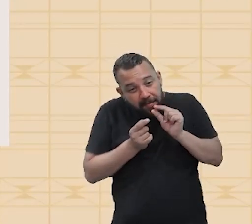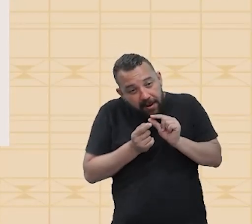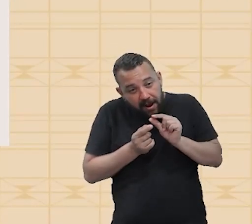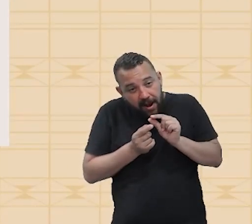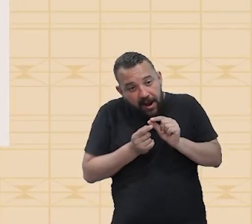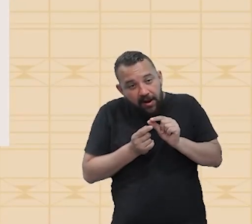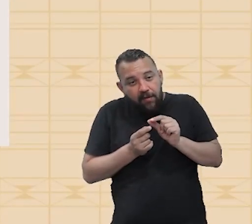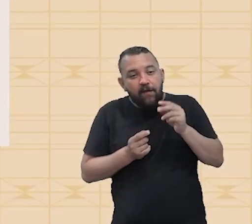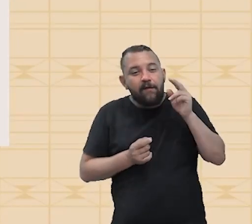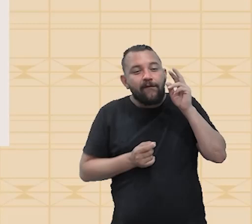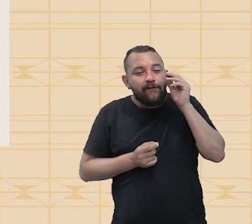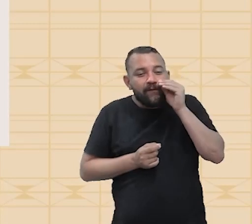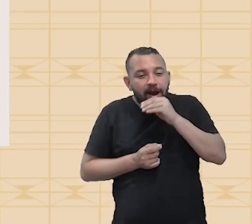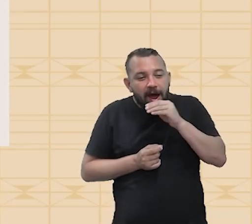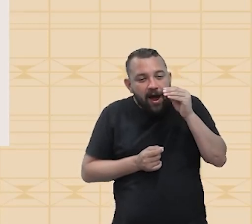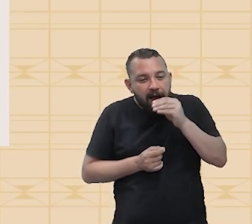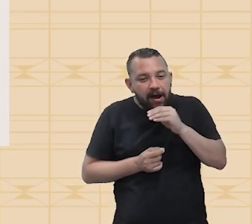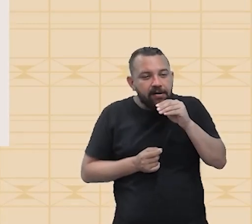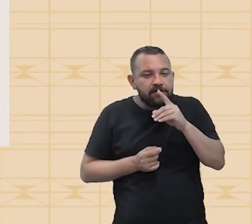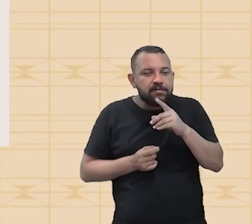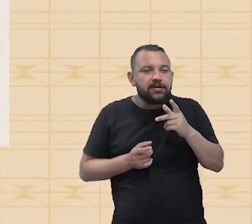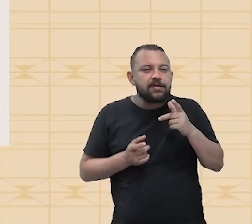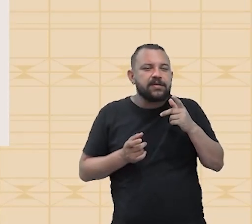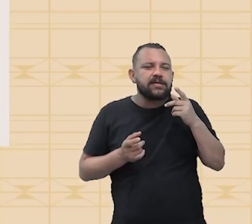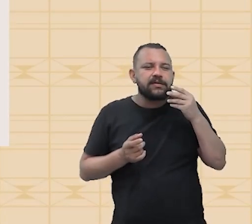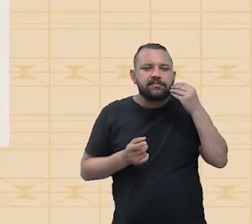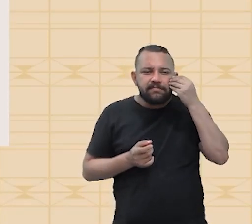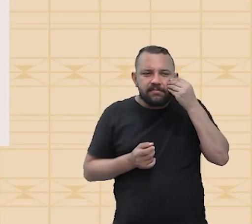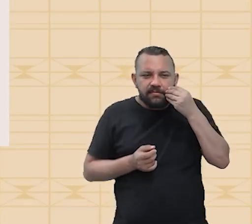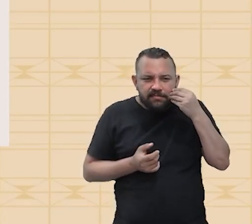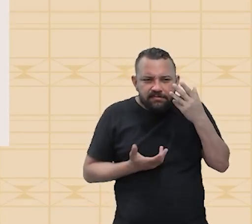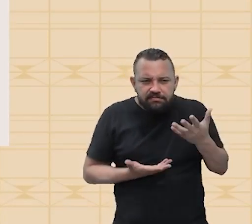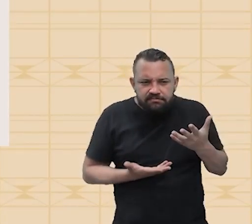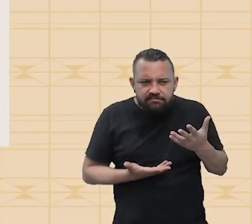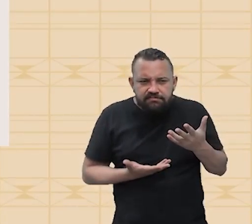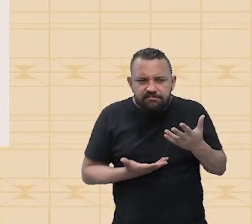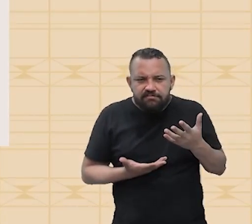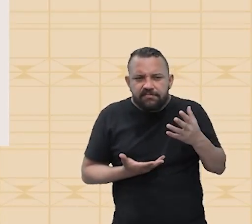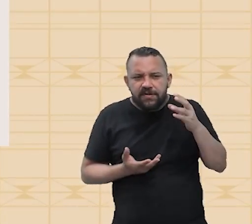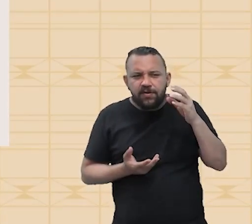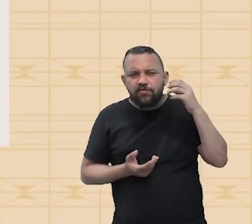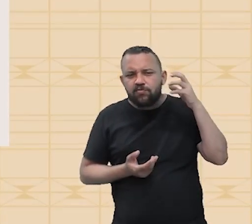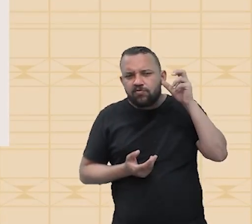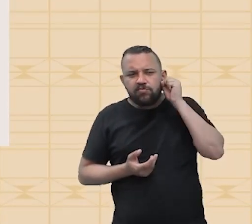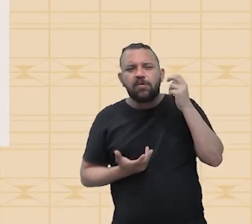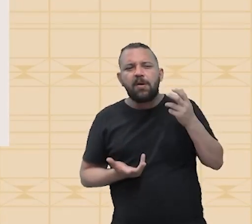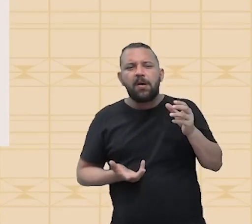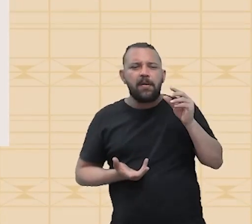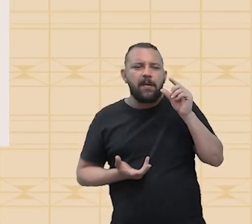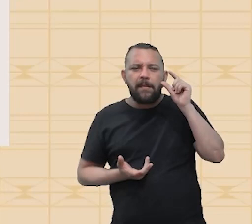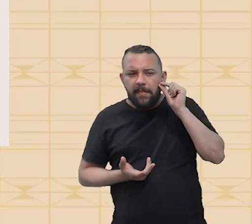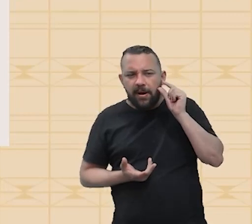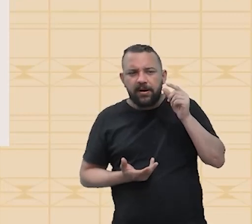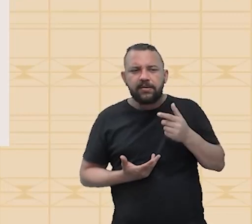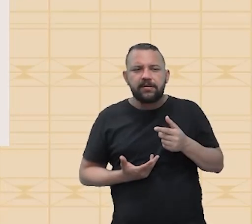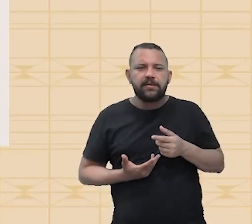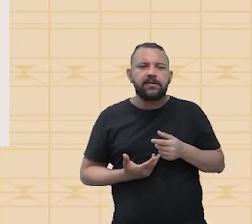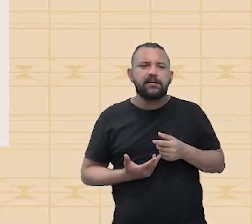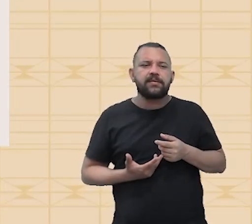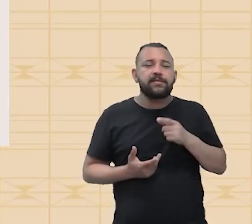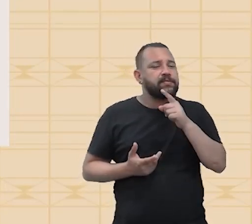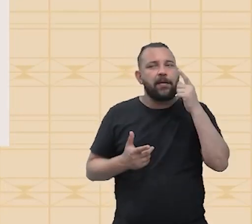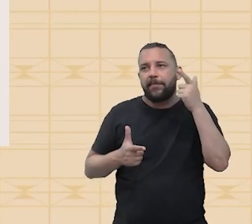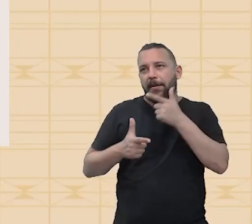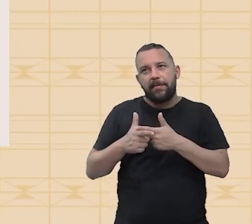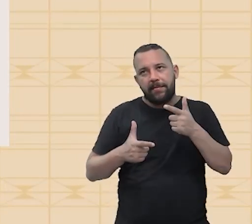fraco, é reconhecer, é toda essa intensidade, esse som. Ô, Mequetrefe, você não está com problema no seu